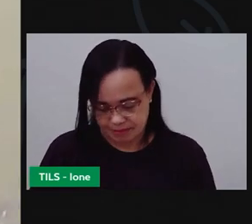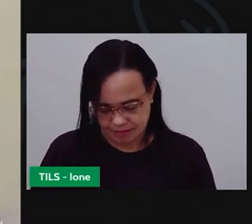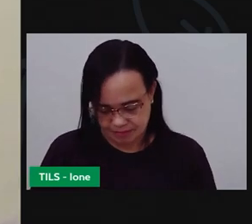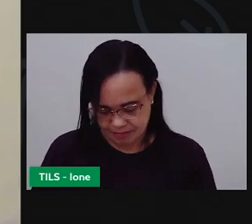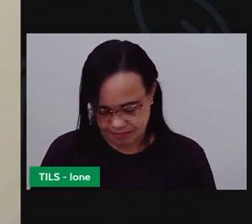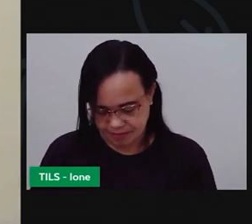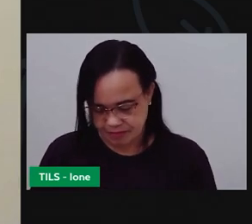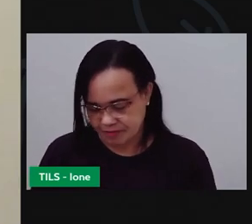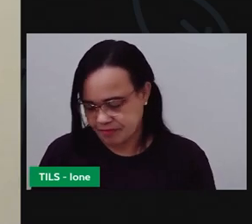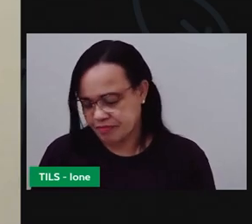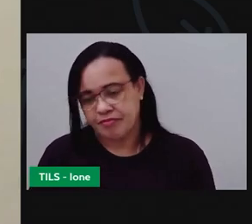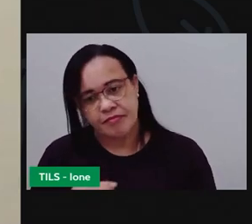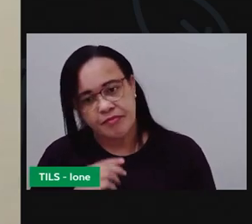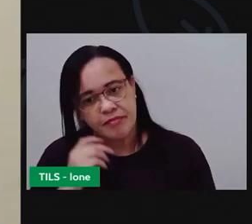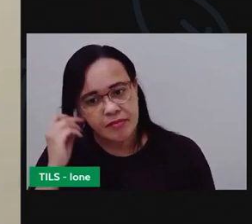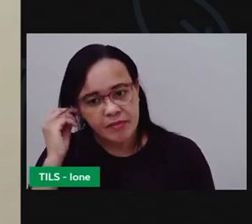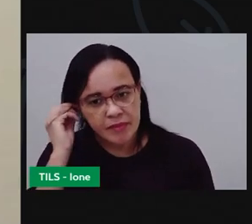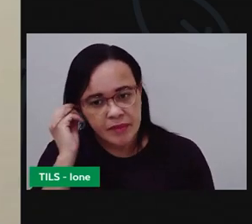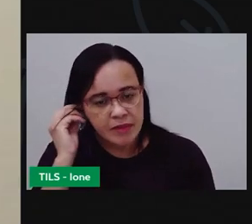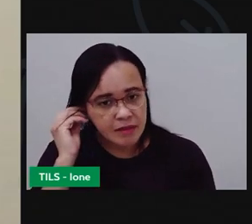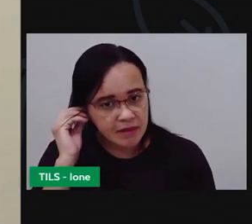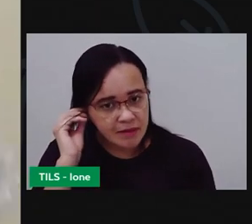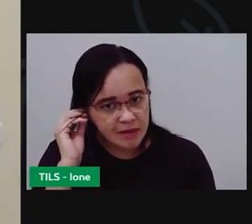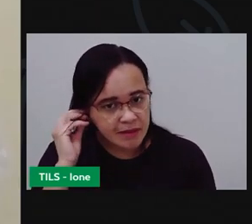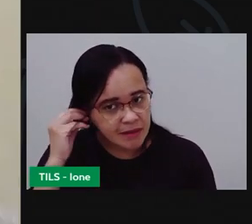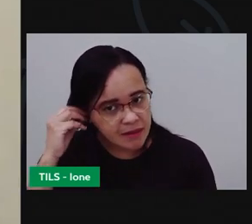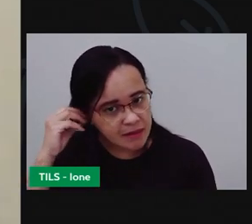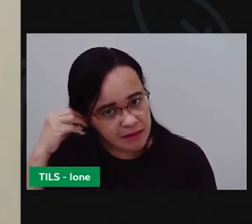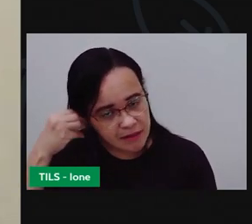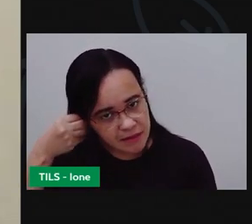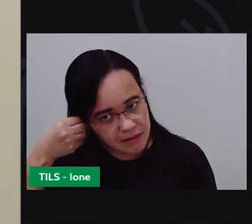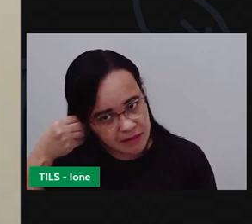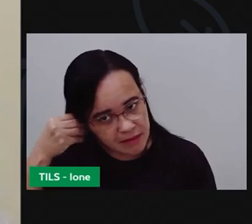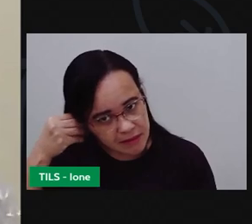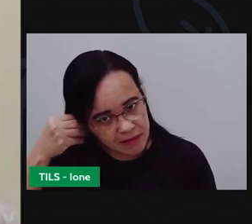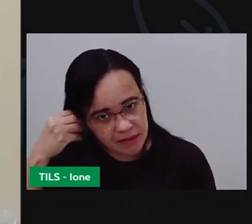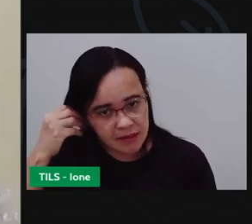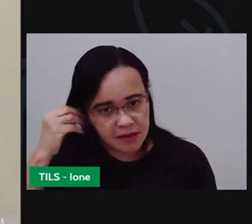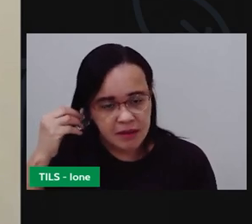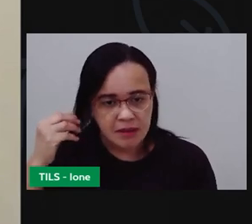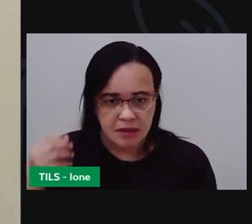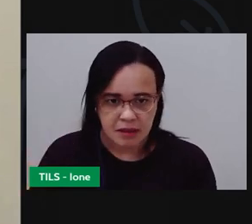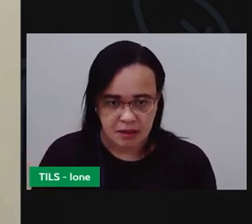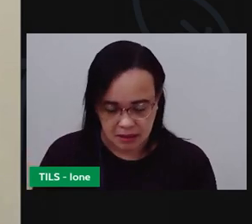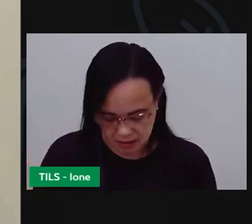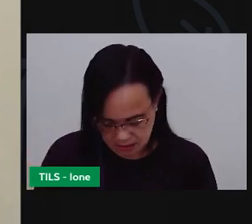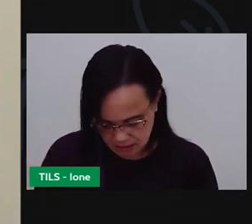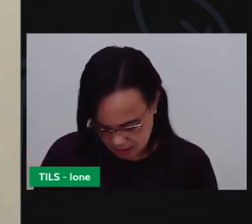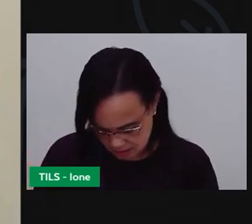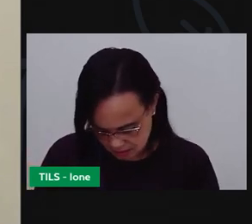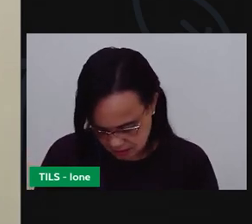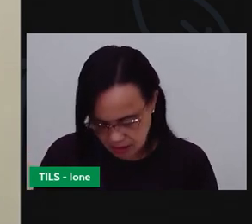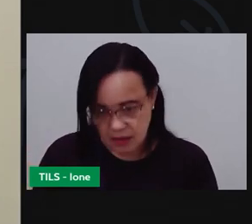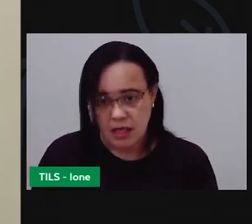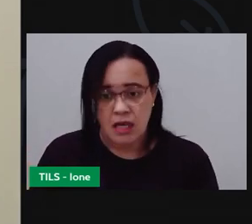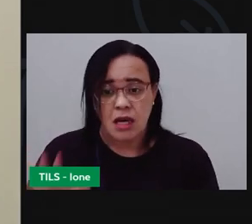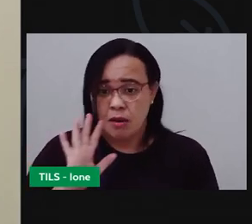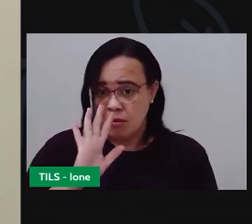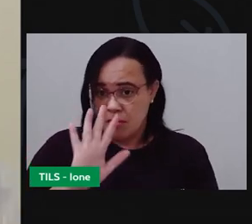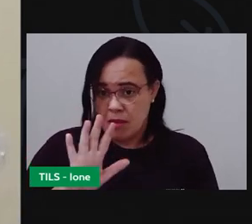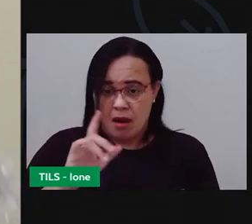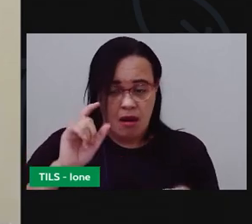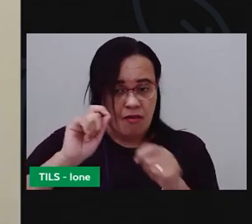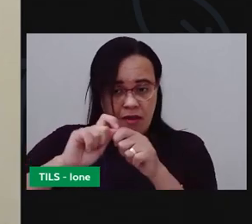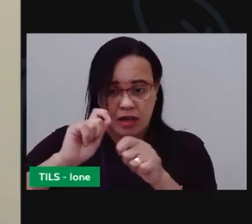não vão conseguir não podem fazer essa composteira de garrafa pet sozinha